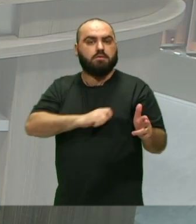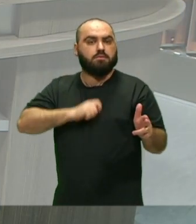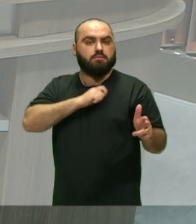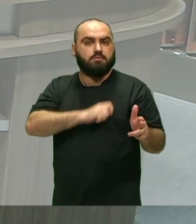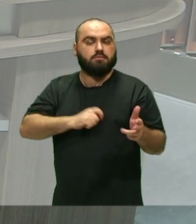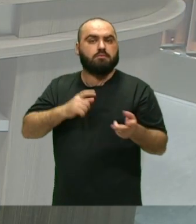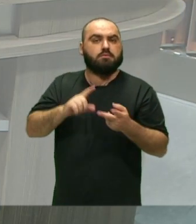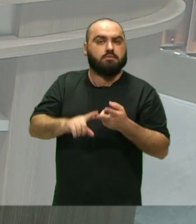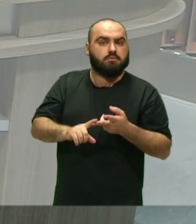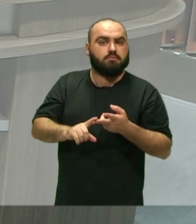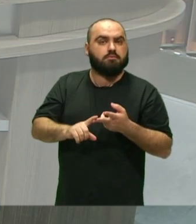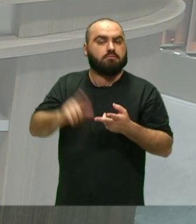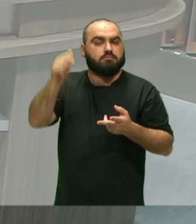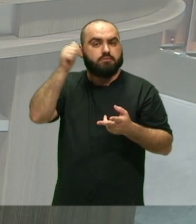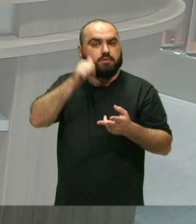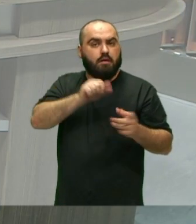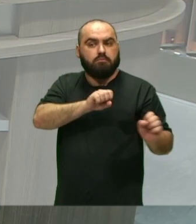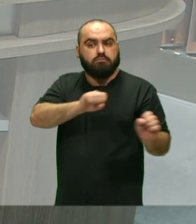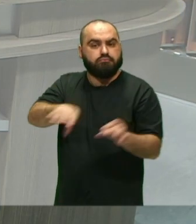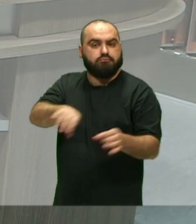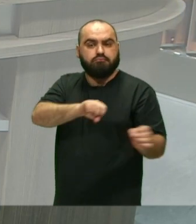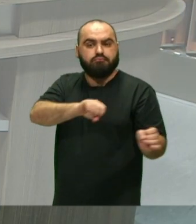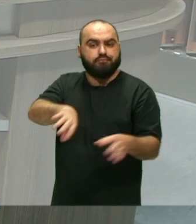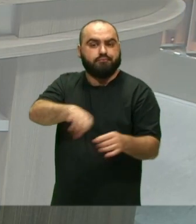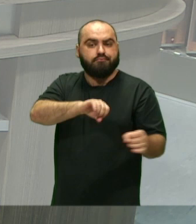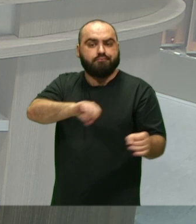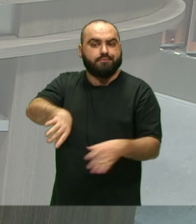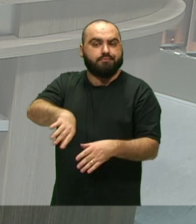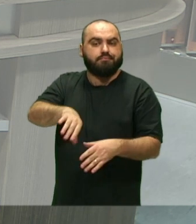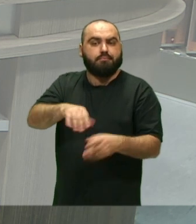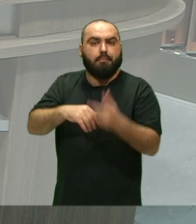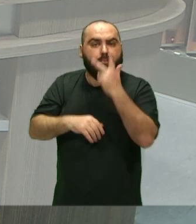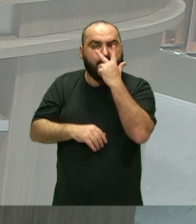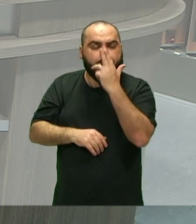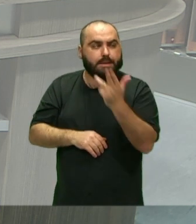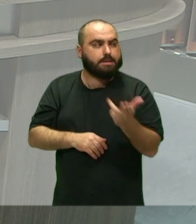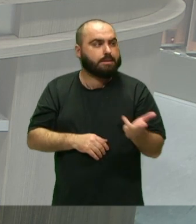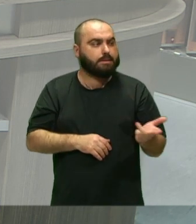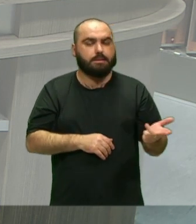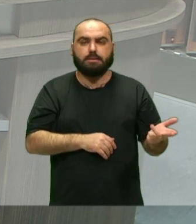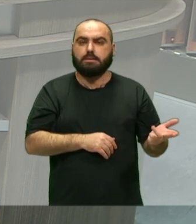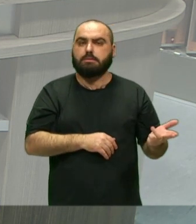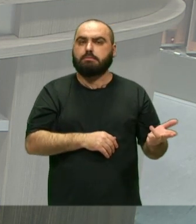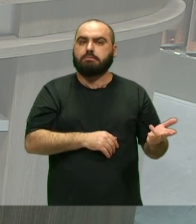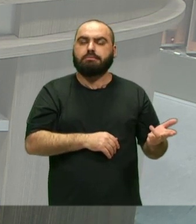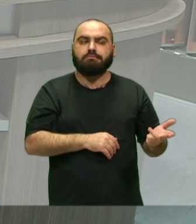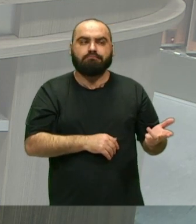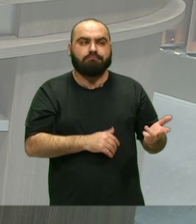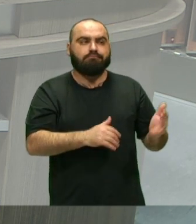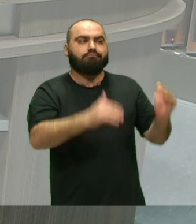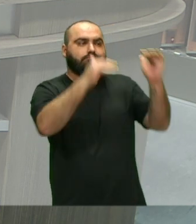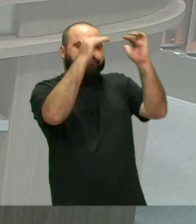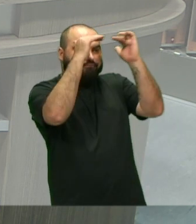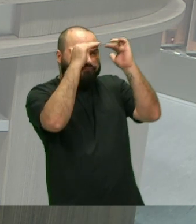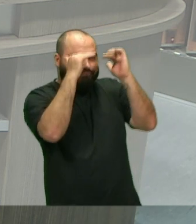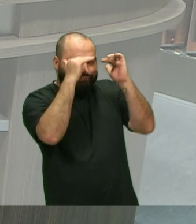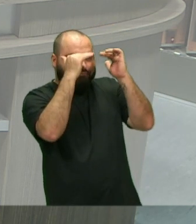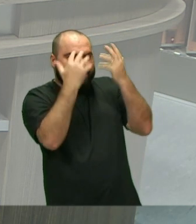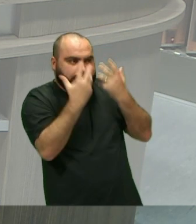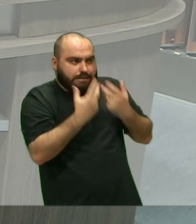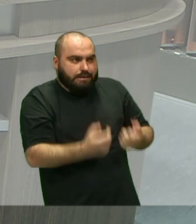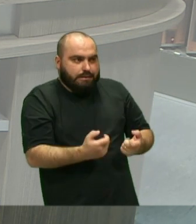elas acabam reproduzindo situações em que se submetem ao machismo e